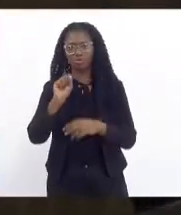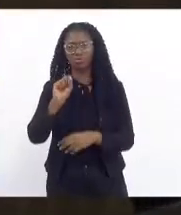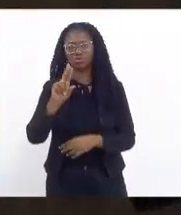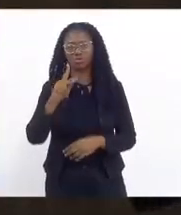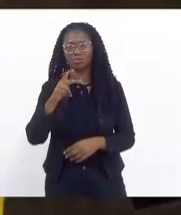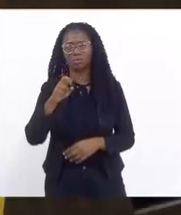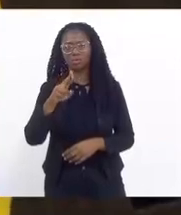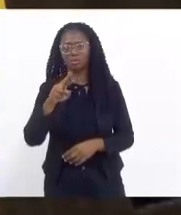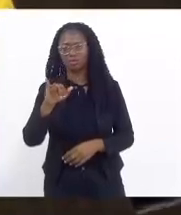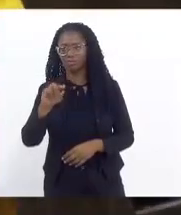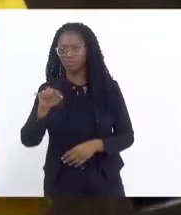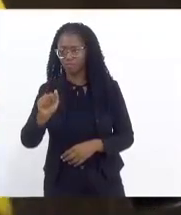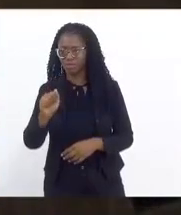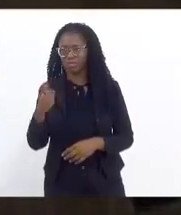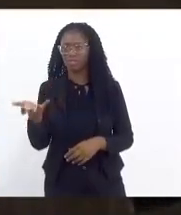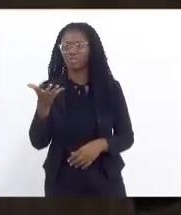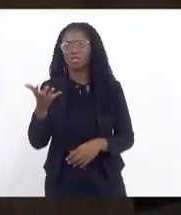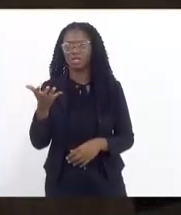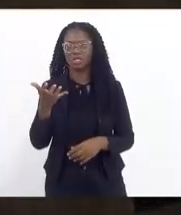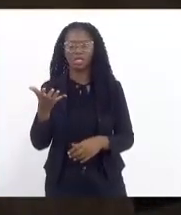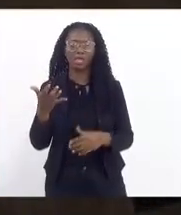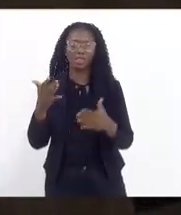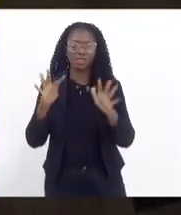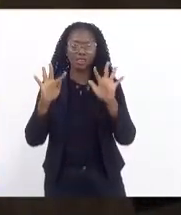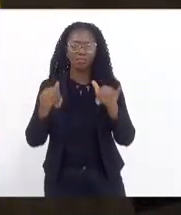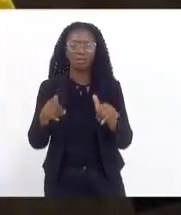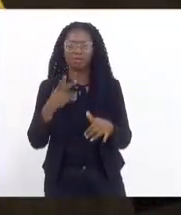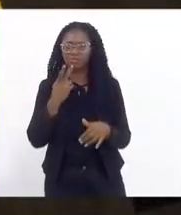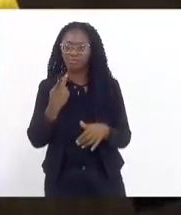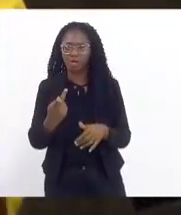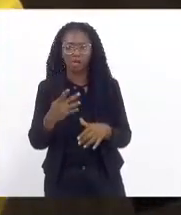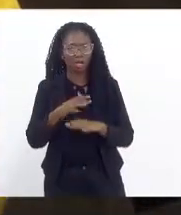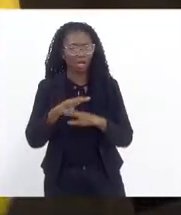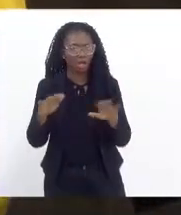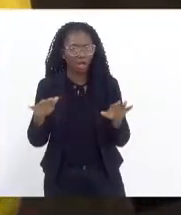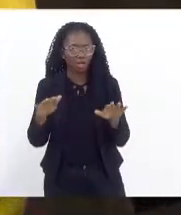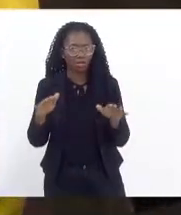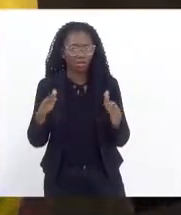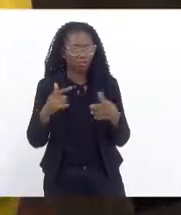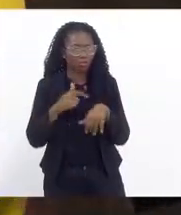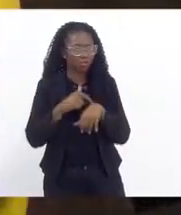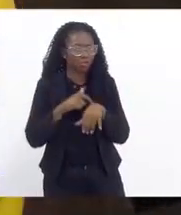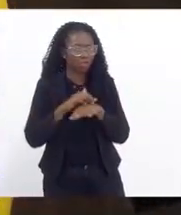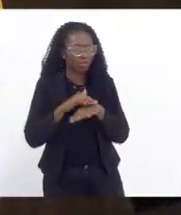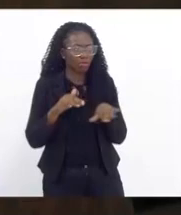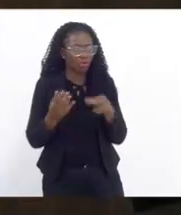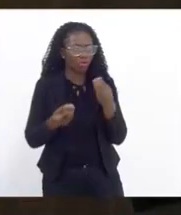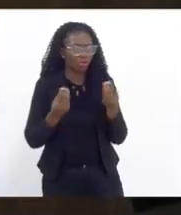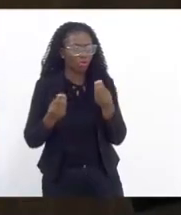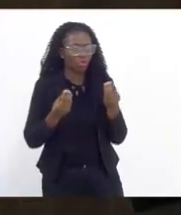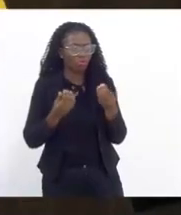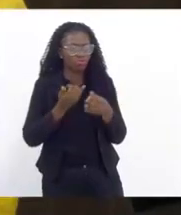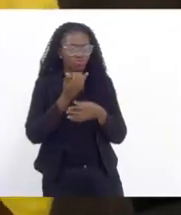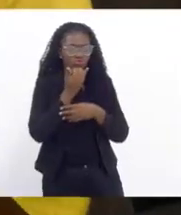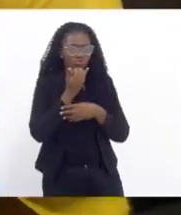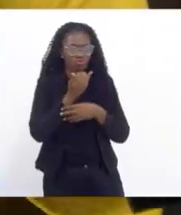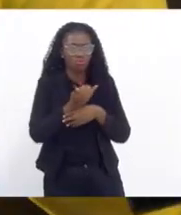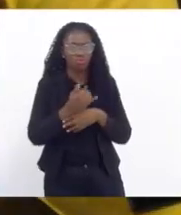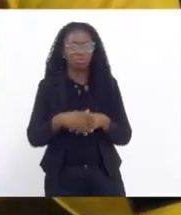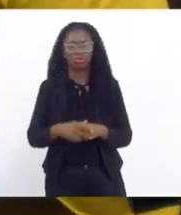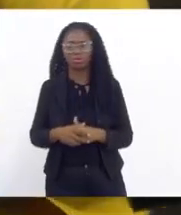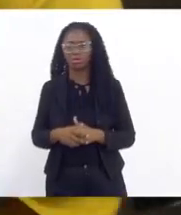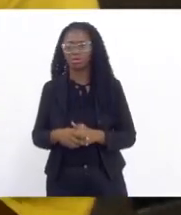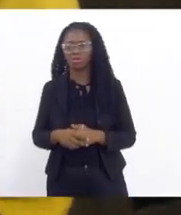deputada Marta terminar para a gente fazer intervenção sobre o projeto mas já terminou como é que está o expediente final o expediente